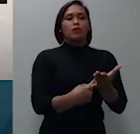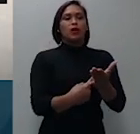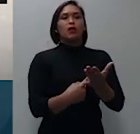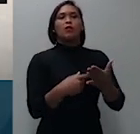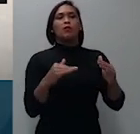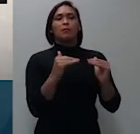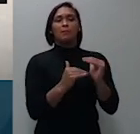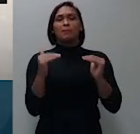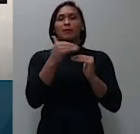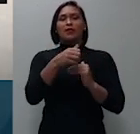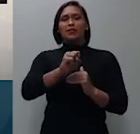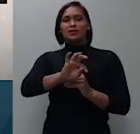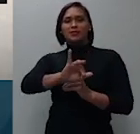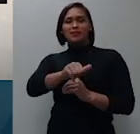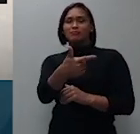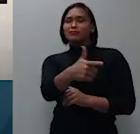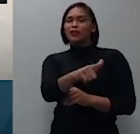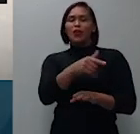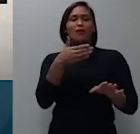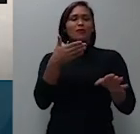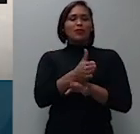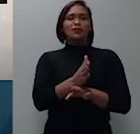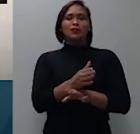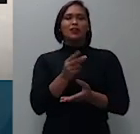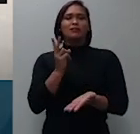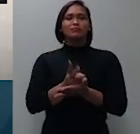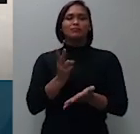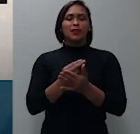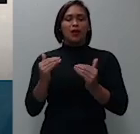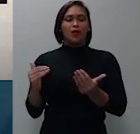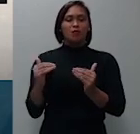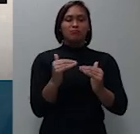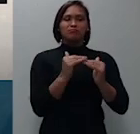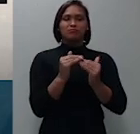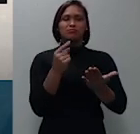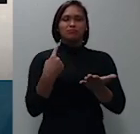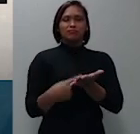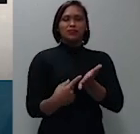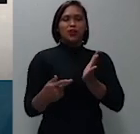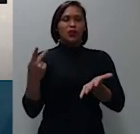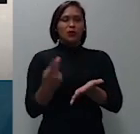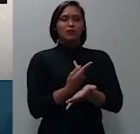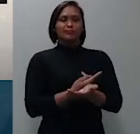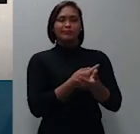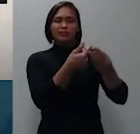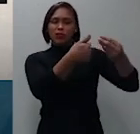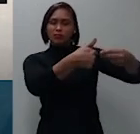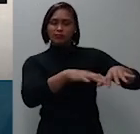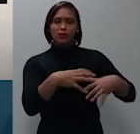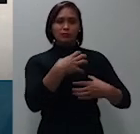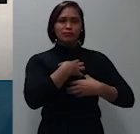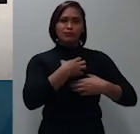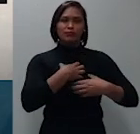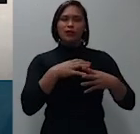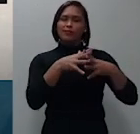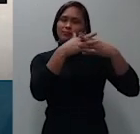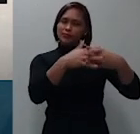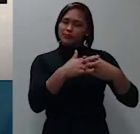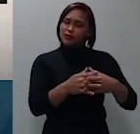estava autorizada a concepção do acordo que ocorreu a sua revelia sem o prévio conhecimento de seu conteúdo